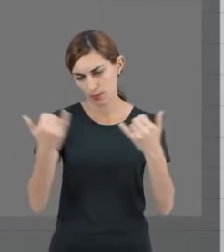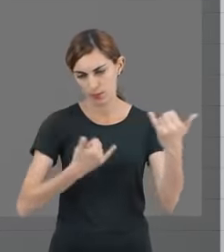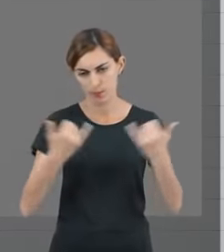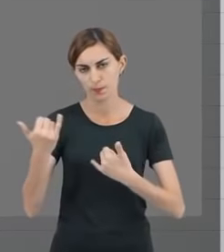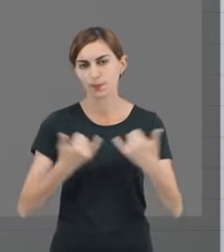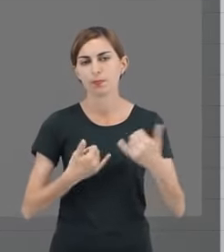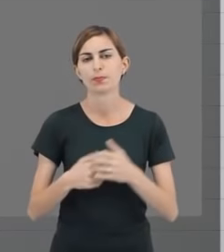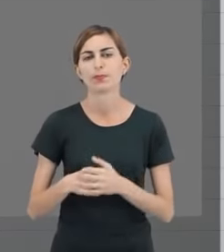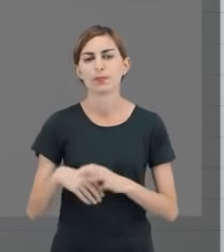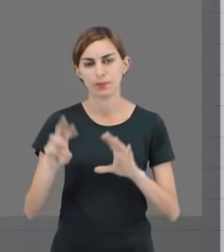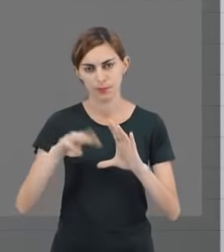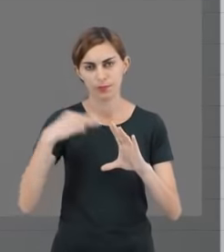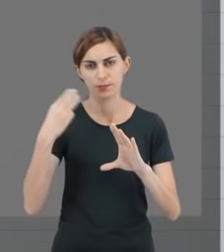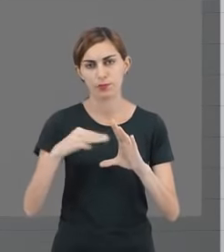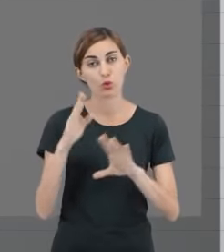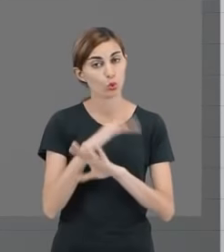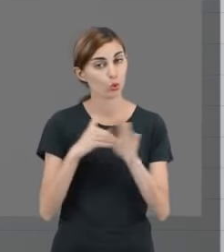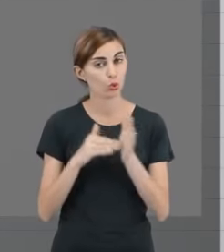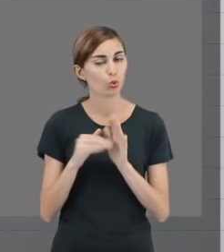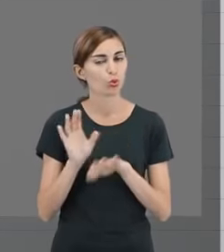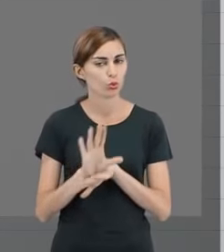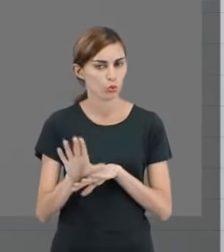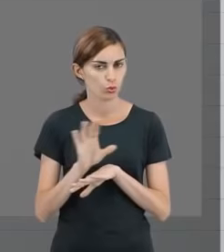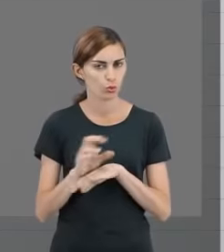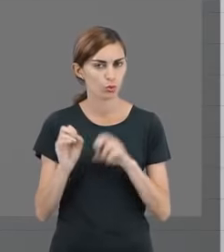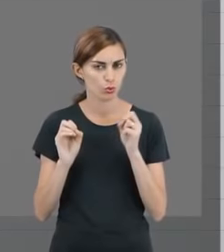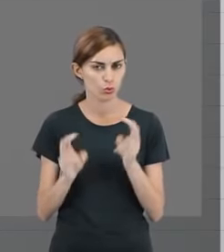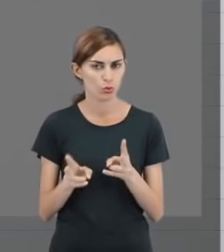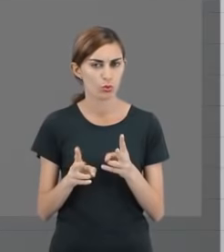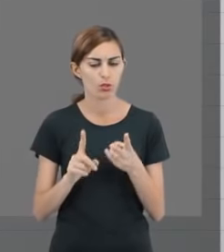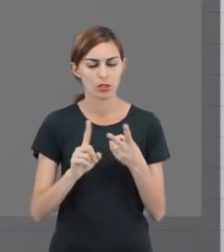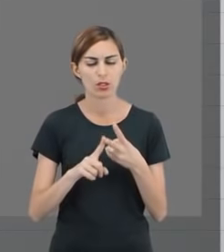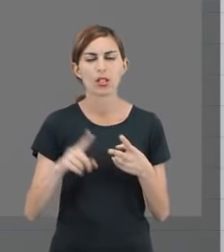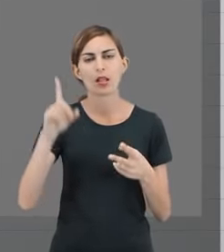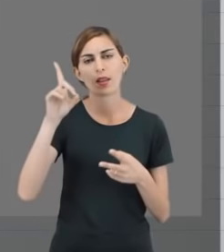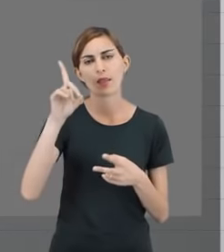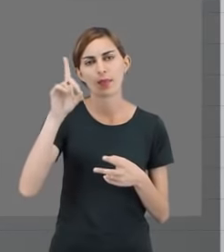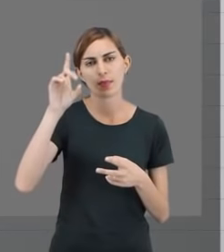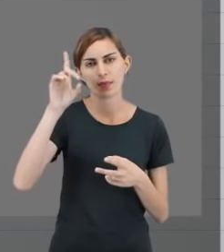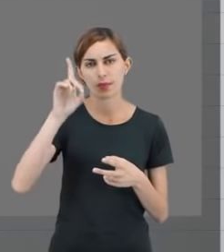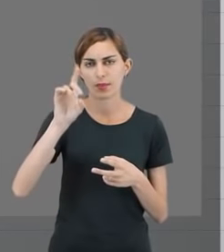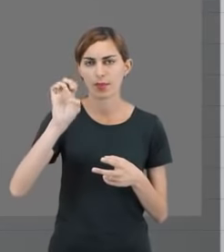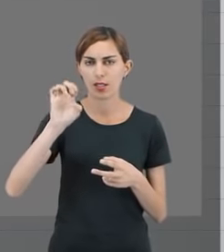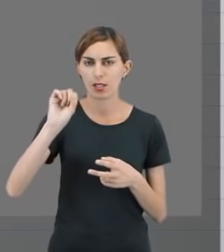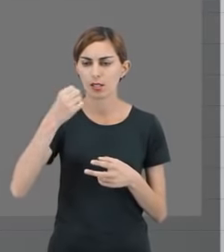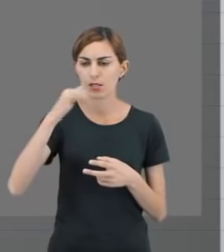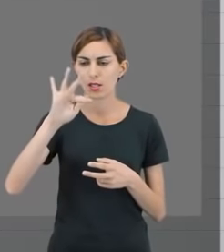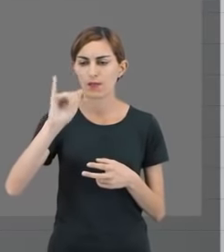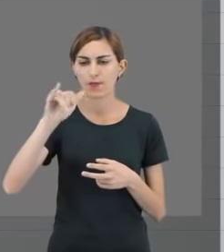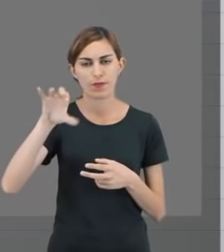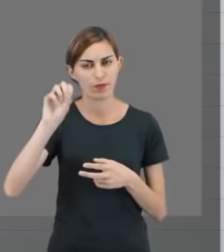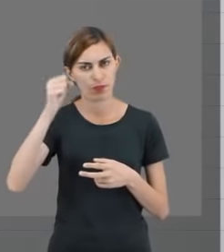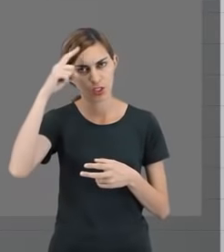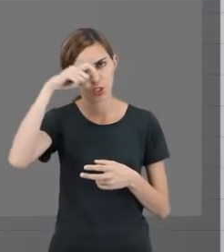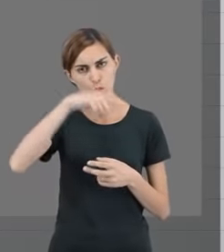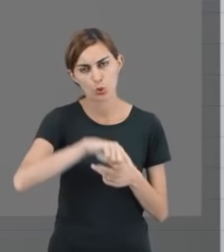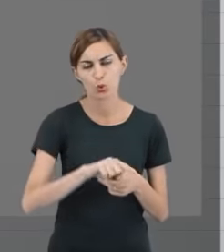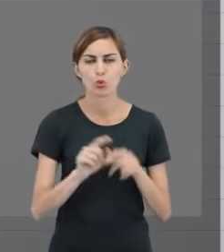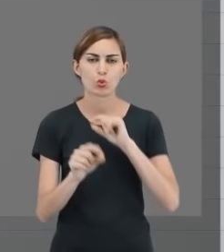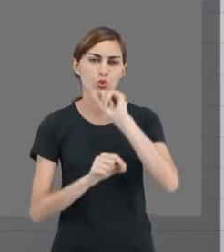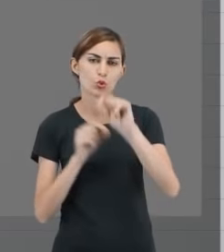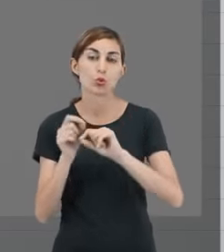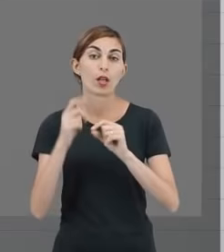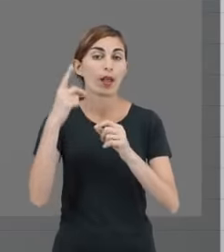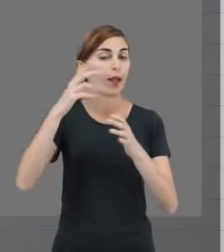competência. Isso para todos os cursos, tá, gente? E os desafios? Os desafios são atividades que